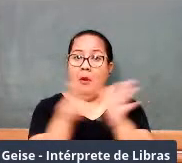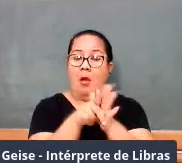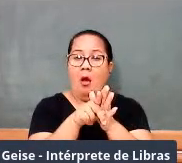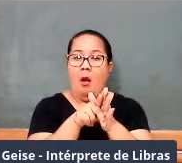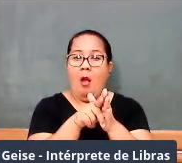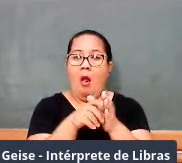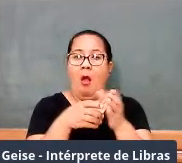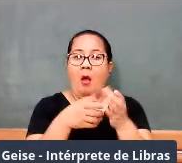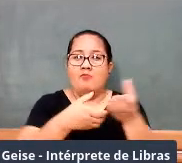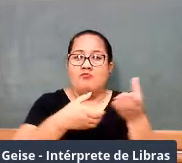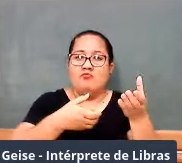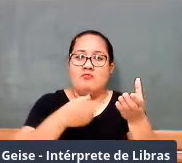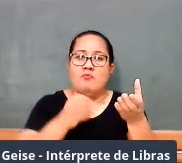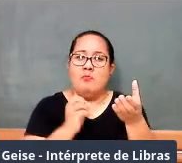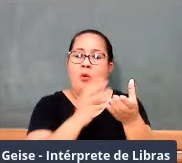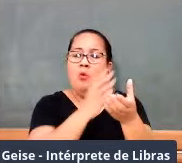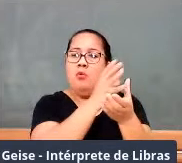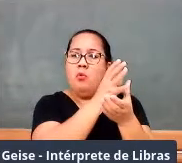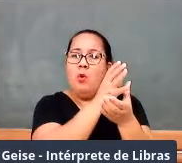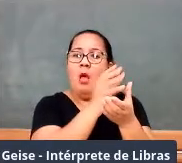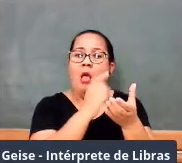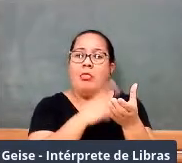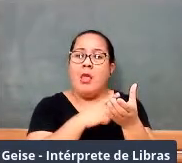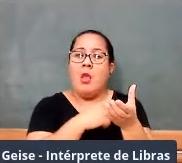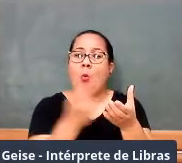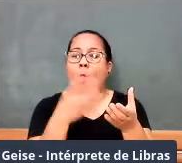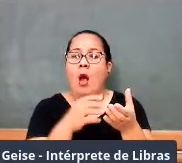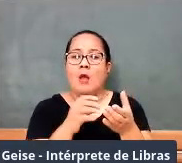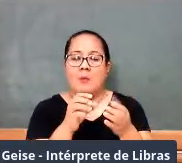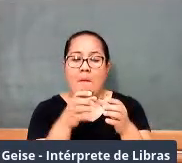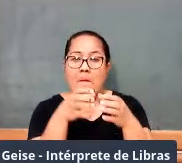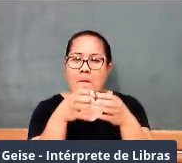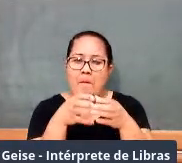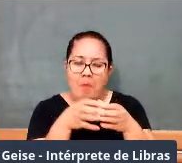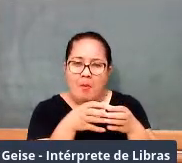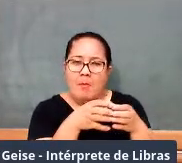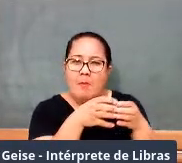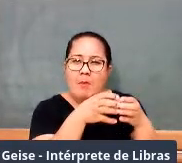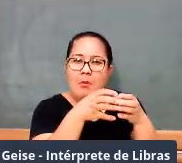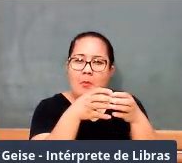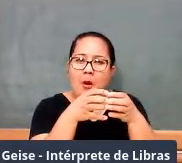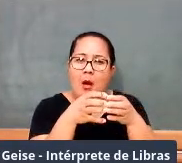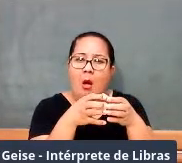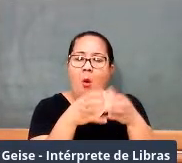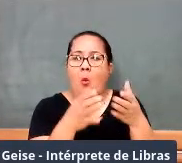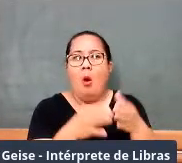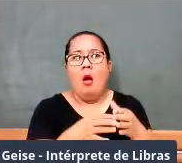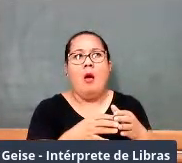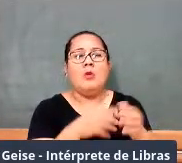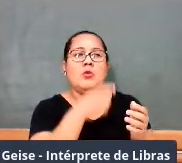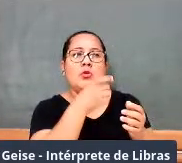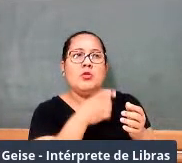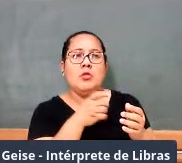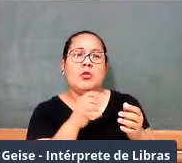de uma altura X e uma base de medidas XYZ e K,